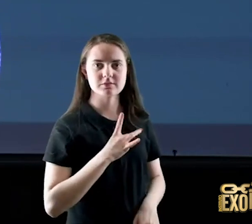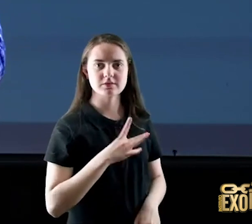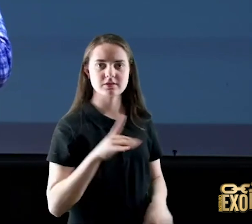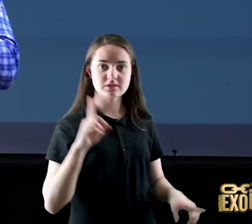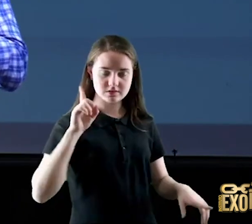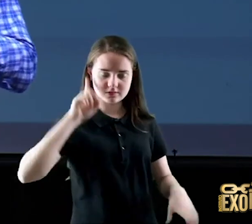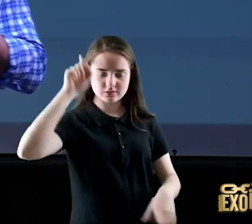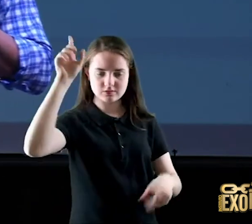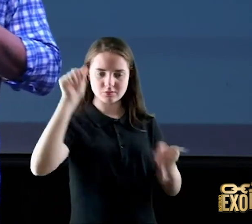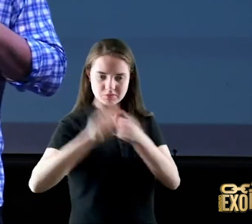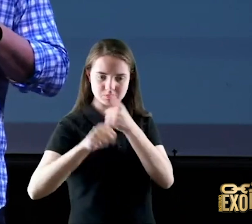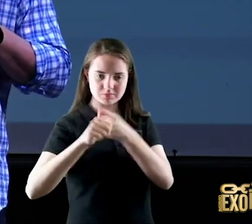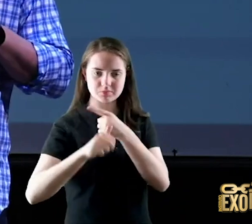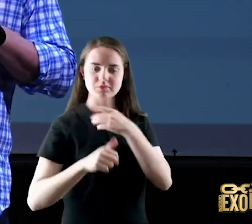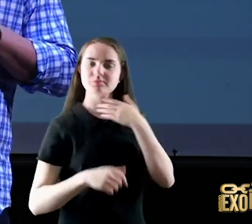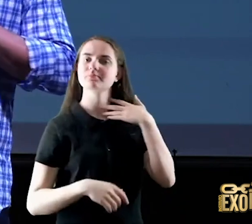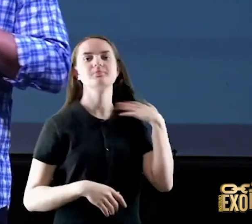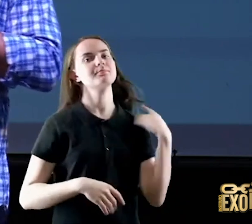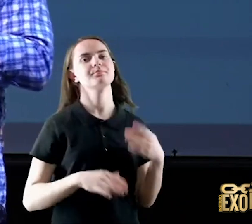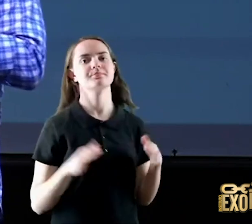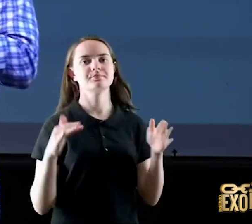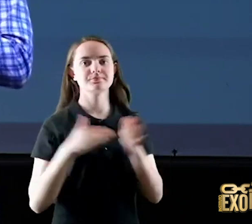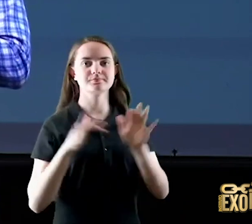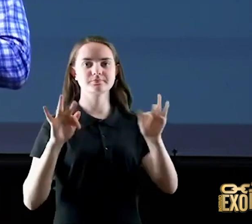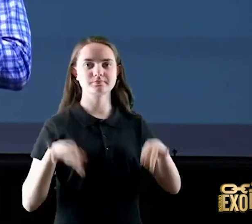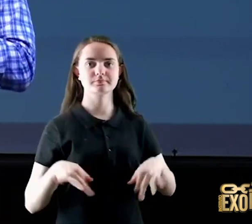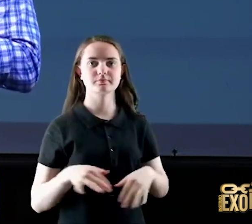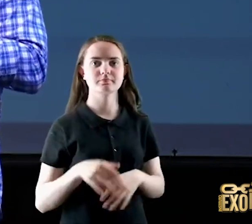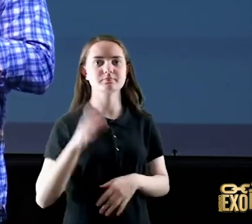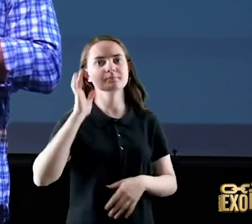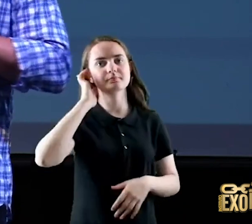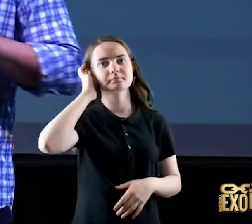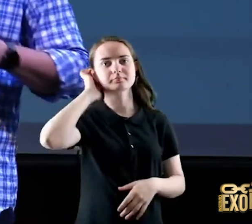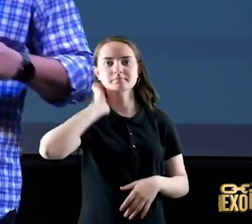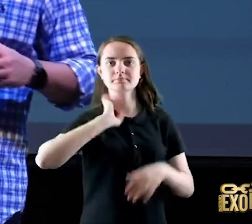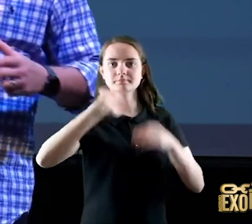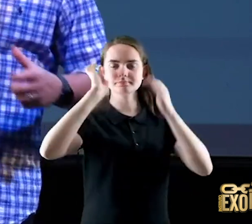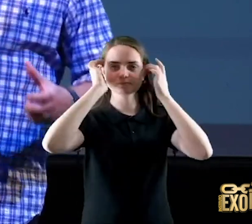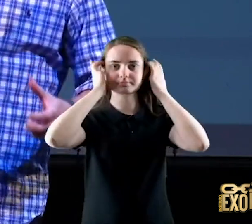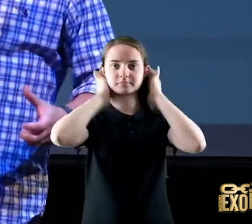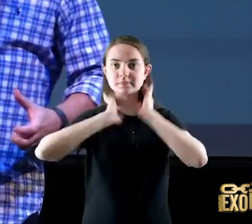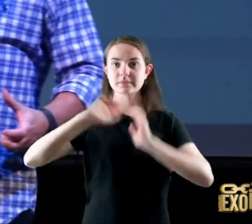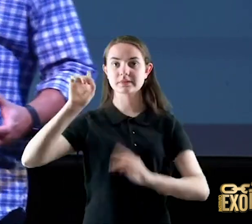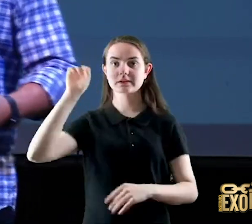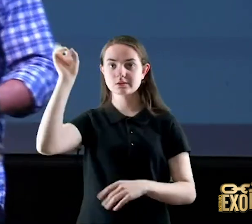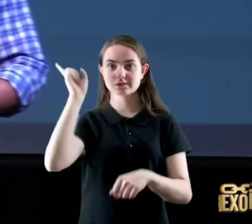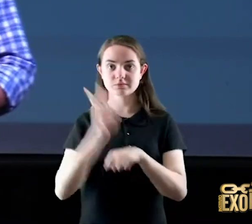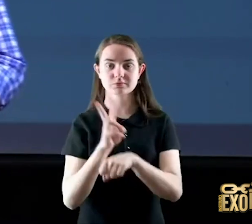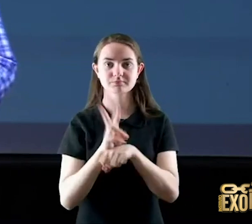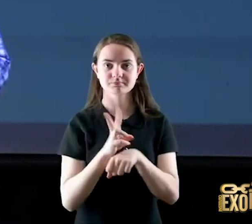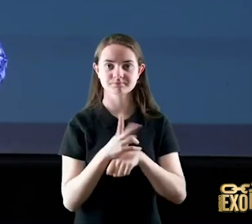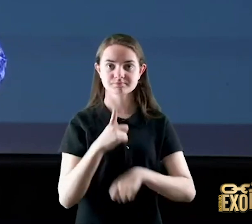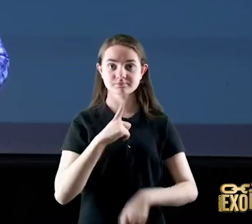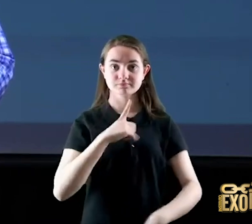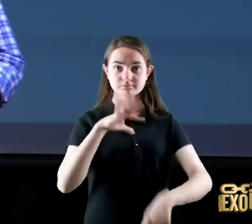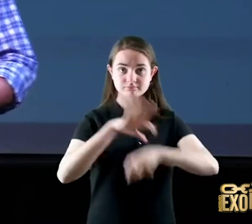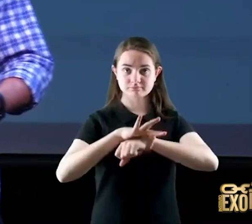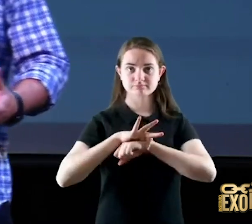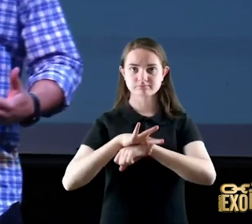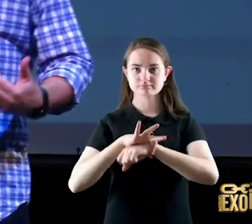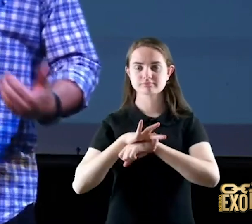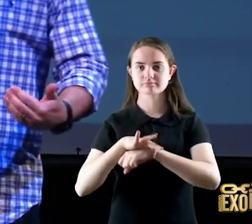eu sou o Senhor eu sou aquele que esteve morto mas reviveu e vive para sempre nosso Deus é protetor isso é uma segurança